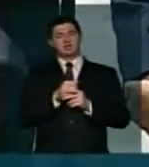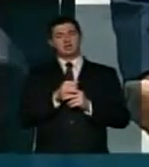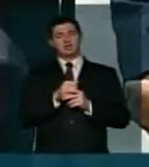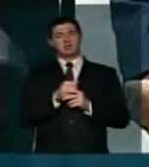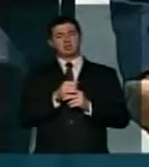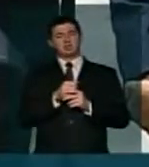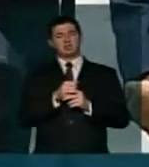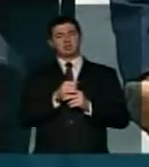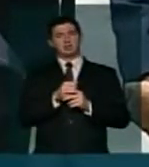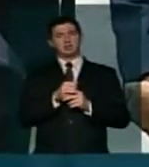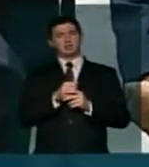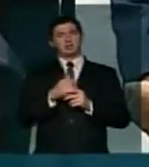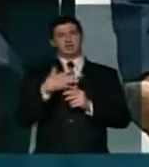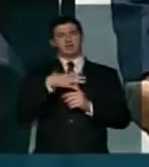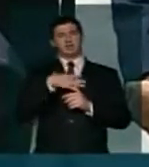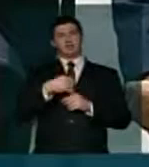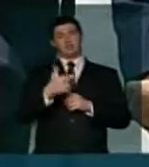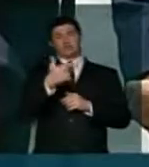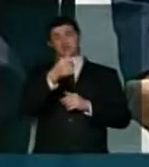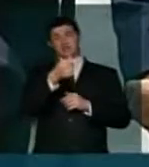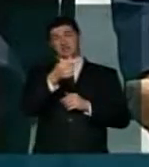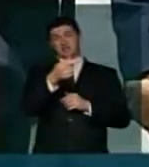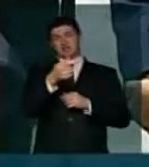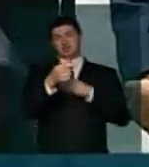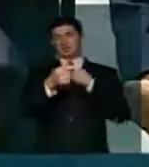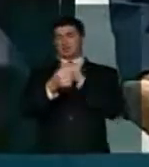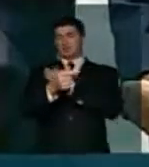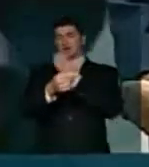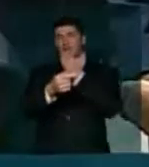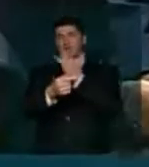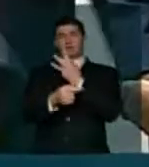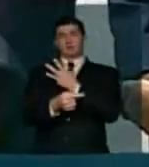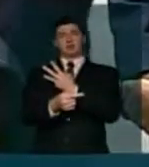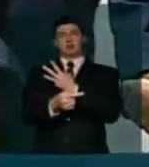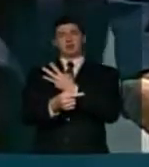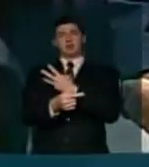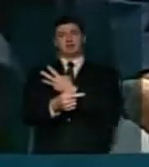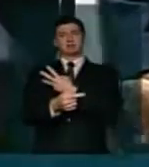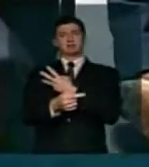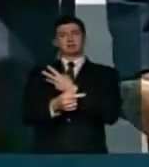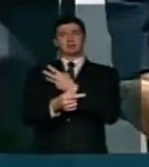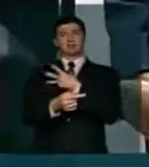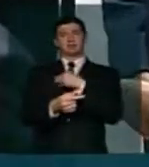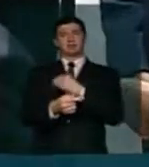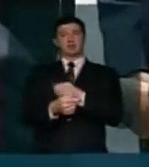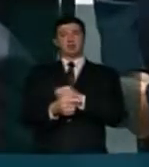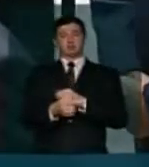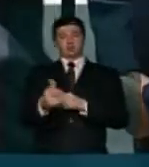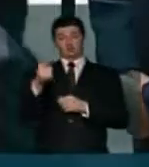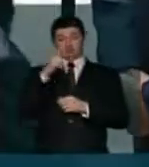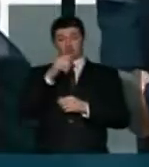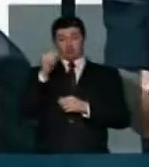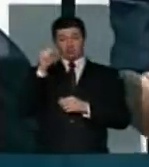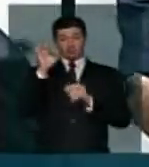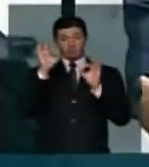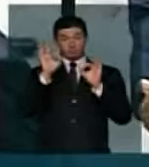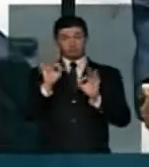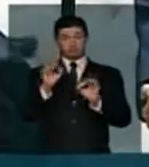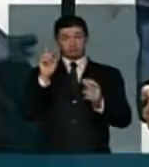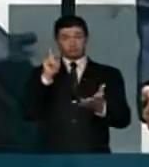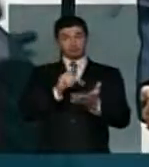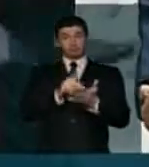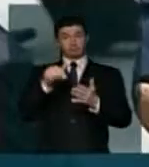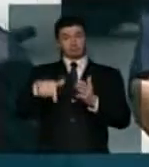27 filhos dá de comer a apenas 3? A vitória consagrada